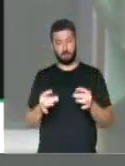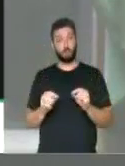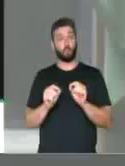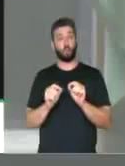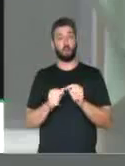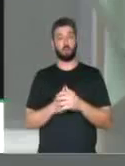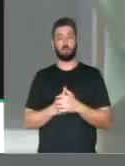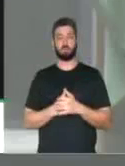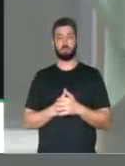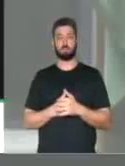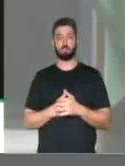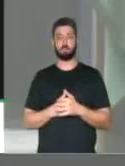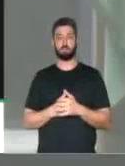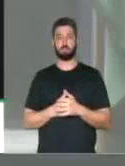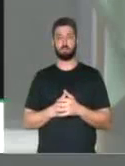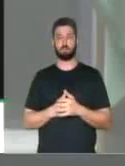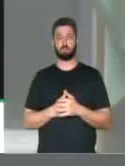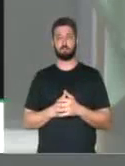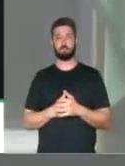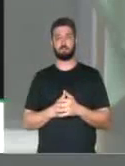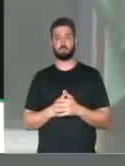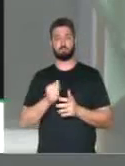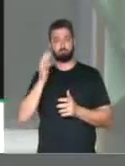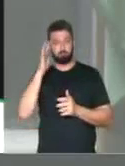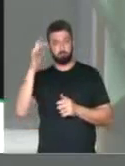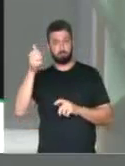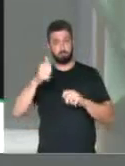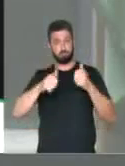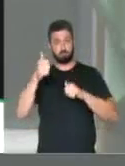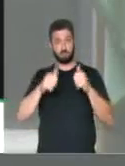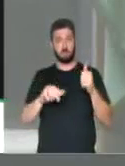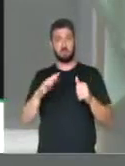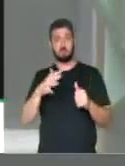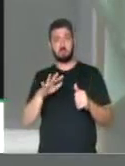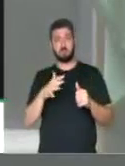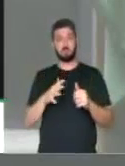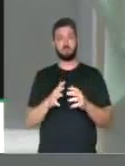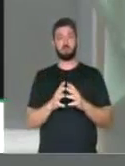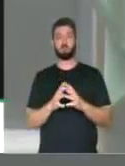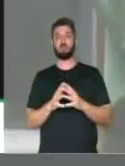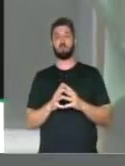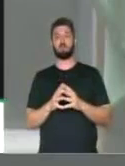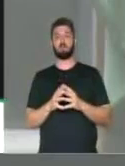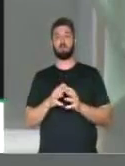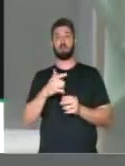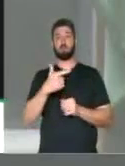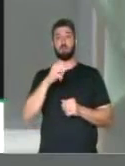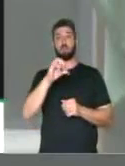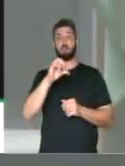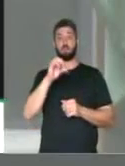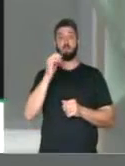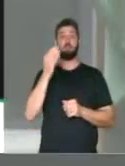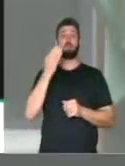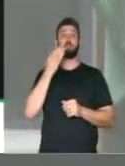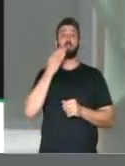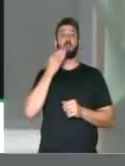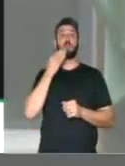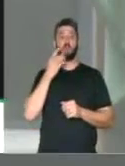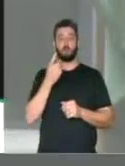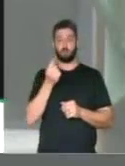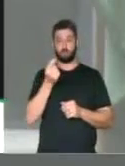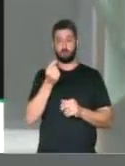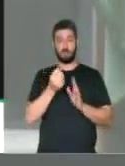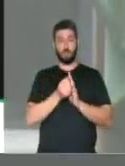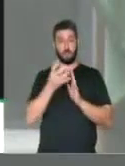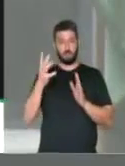que projetou, avaliou mais ou menos em 29 bilhões o montante